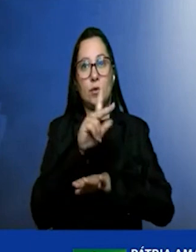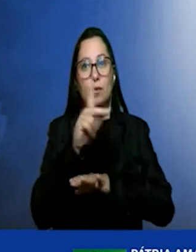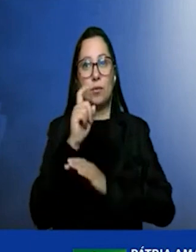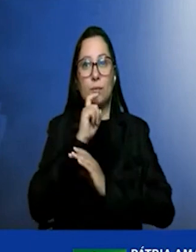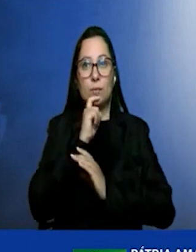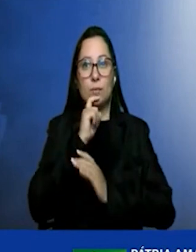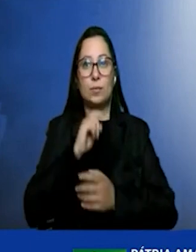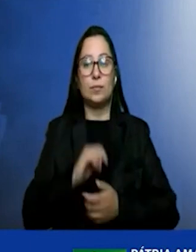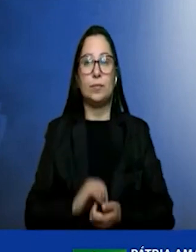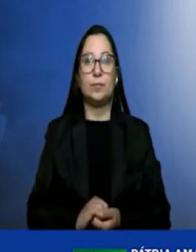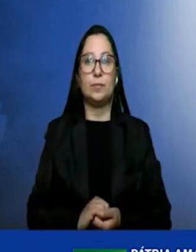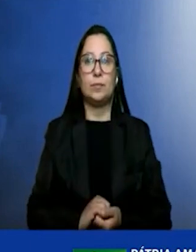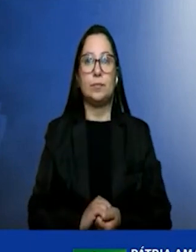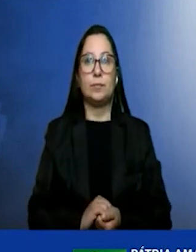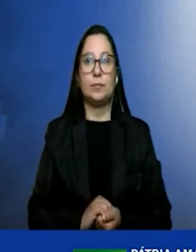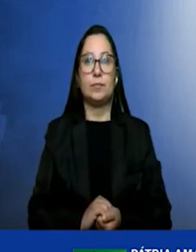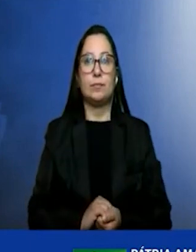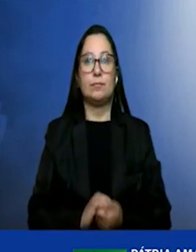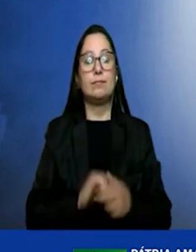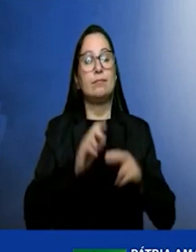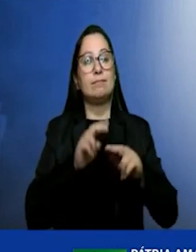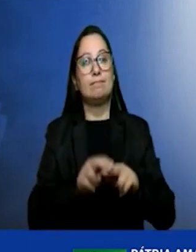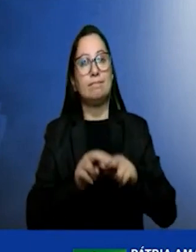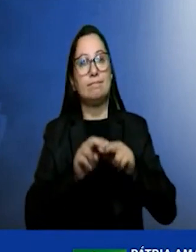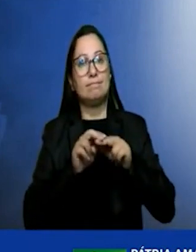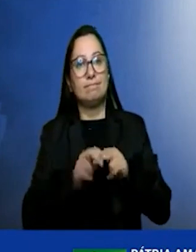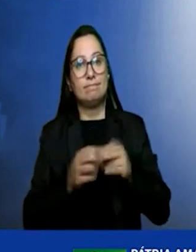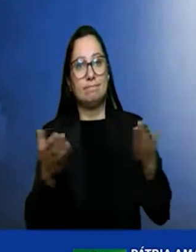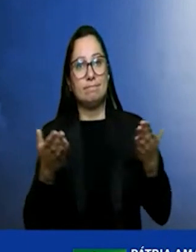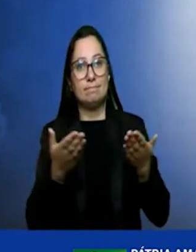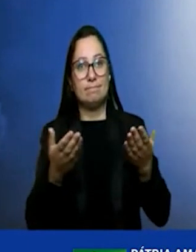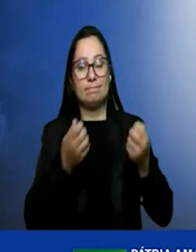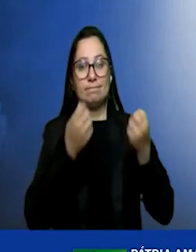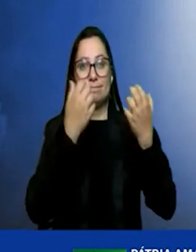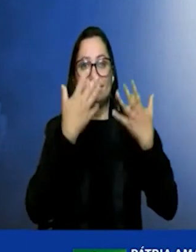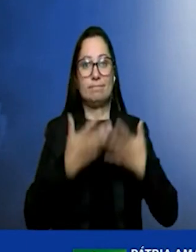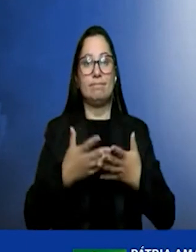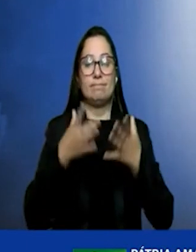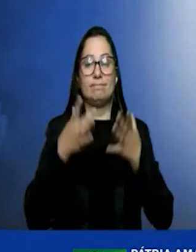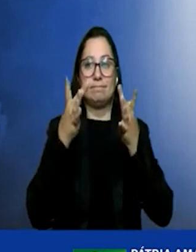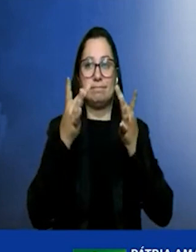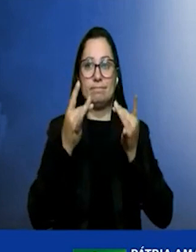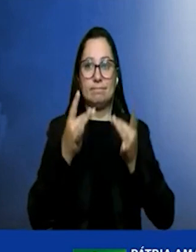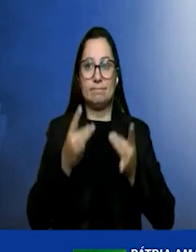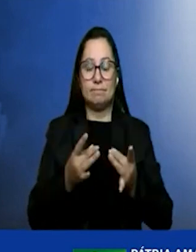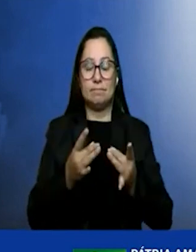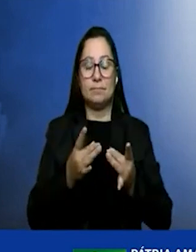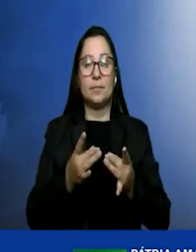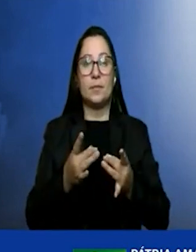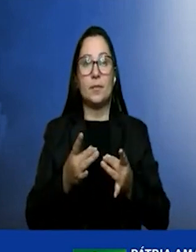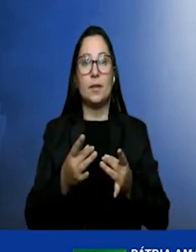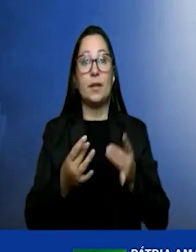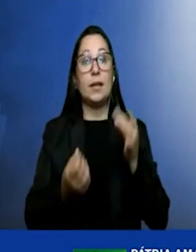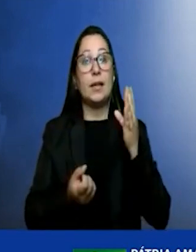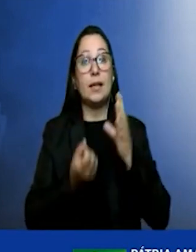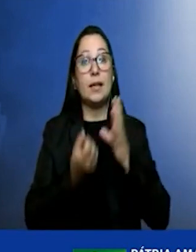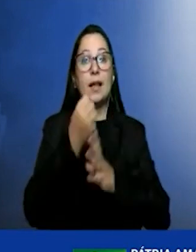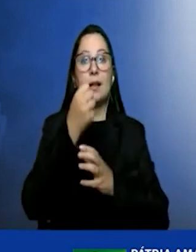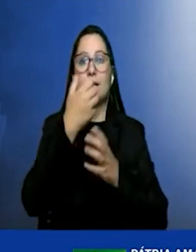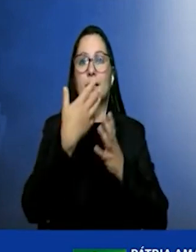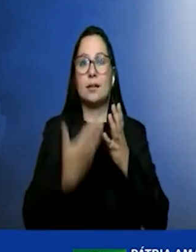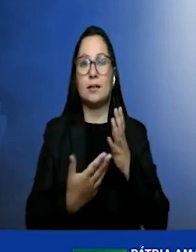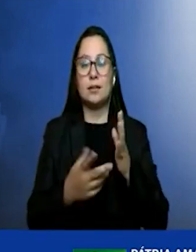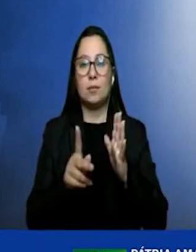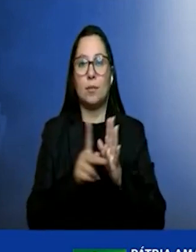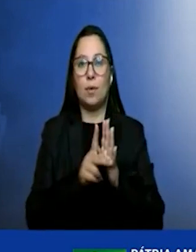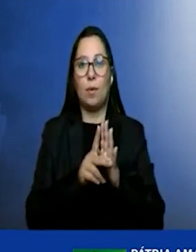Então, essas condições que eu vou agora detalhar um pouco mais é que criaram esse aspecto. Mas o mais importante